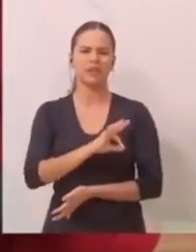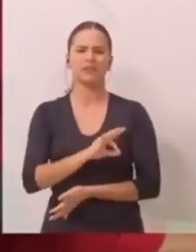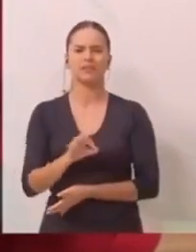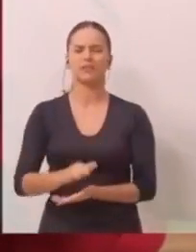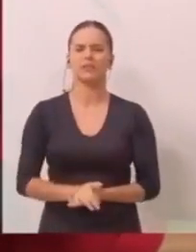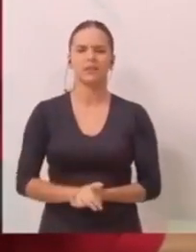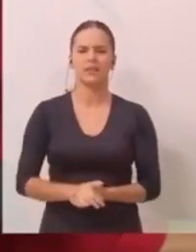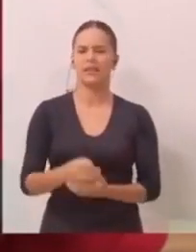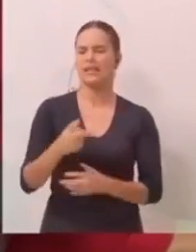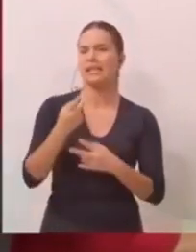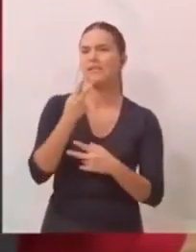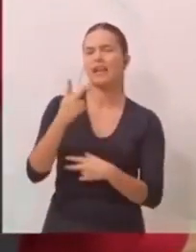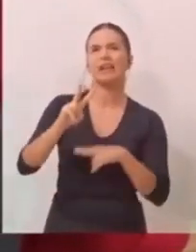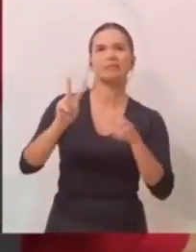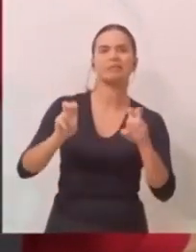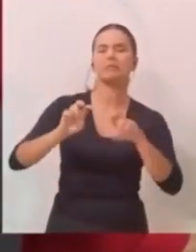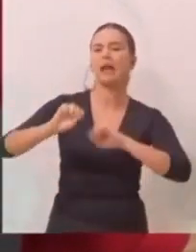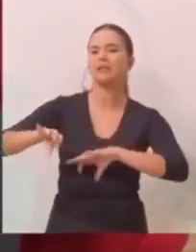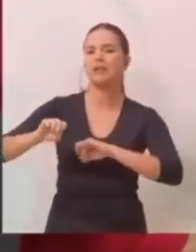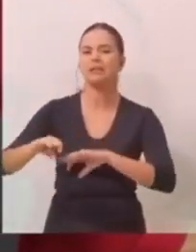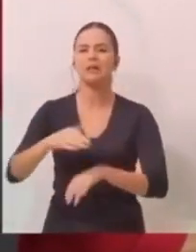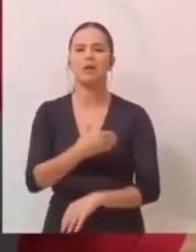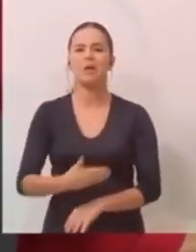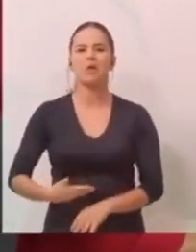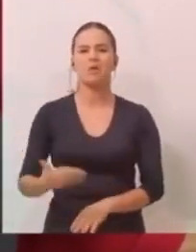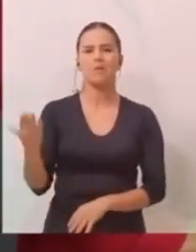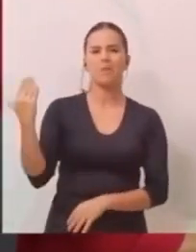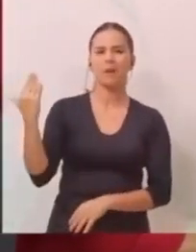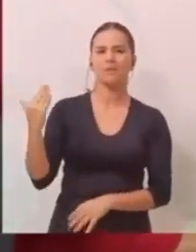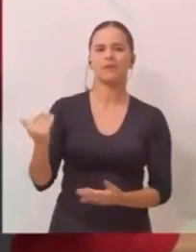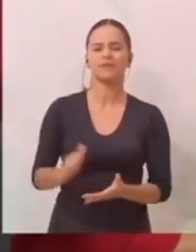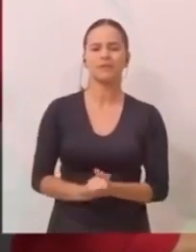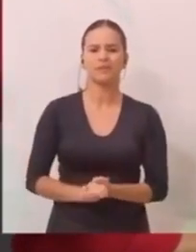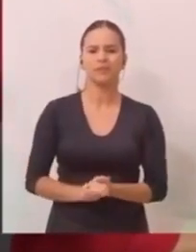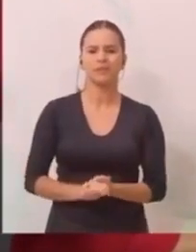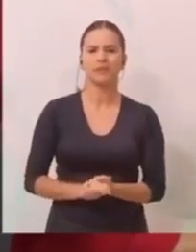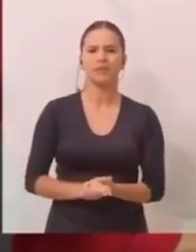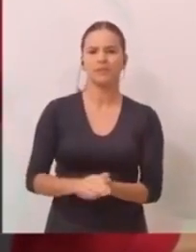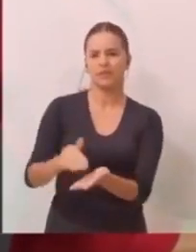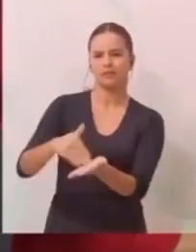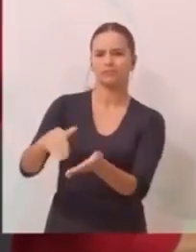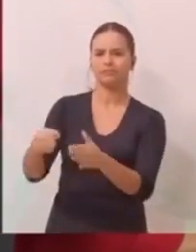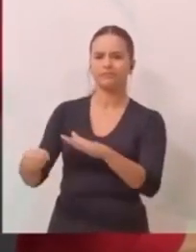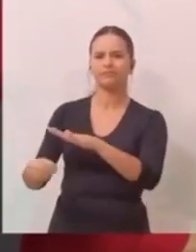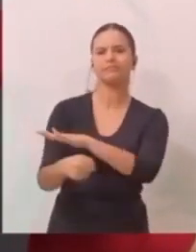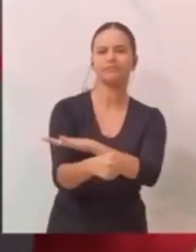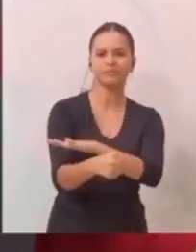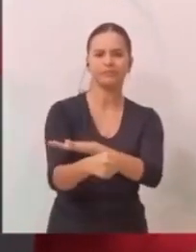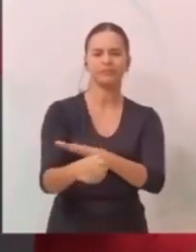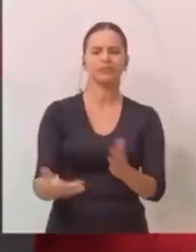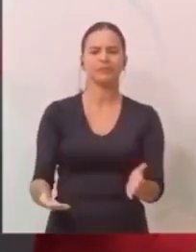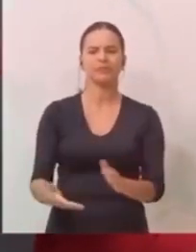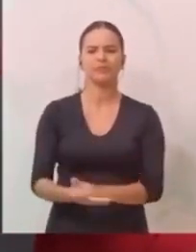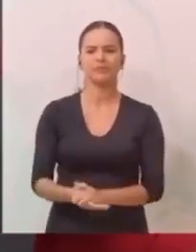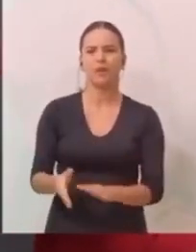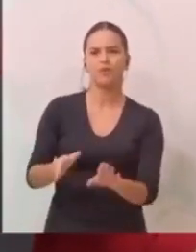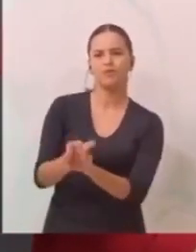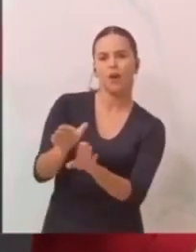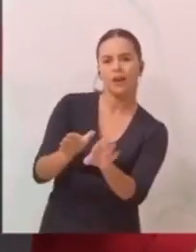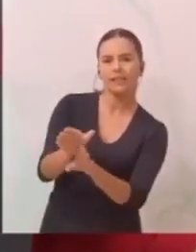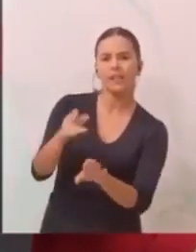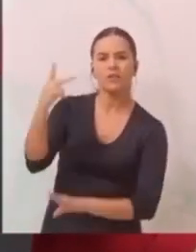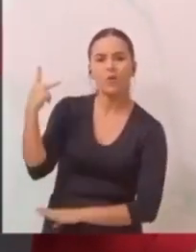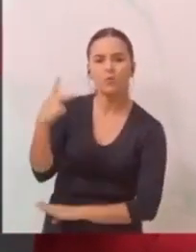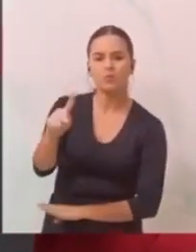de falar da educação do governo anterior. Tu nomeaste, indicaste, o secretário de educação do governo anterior foi do teu